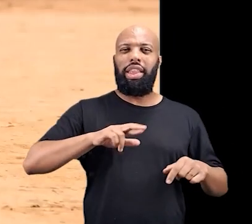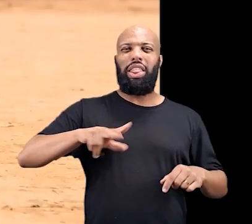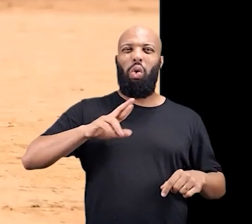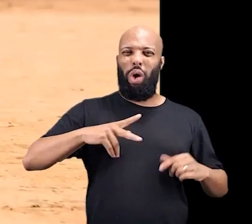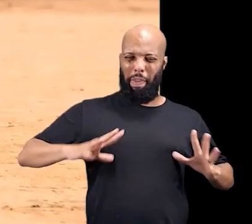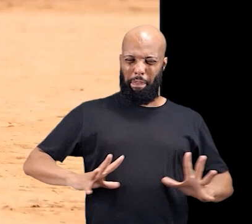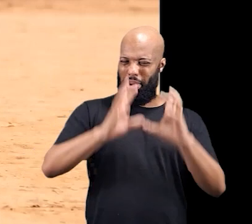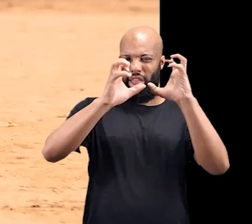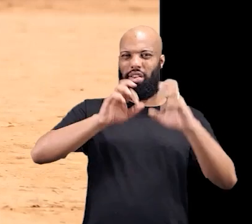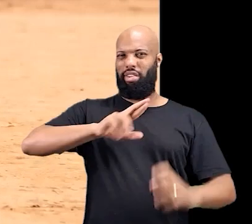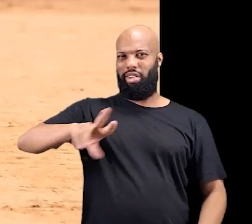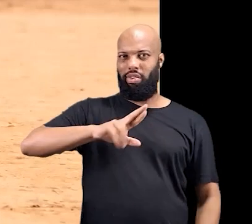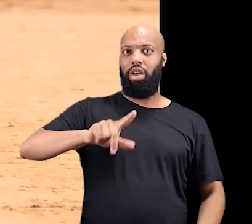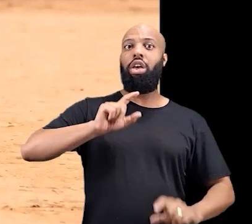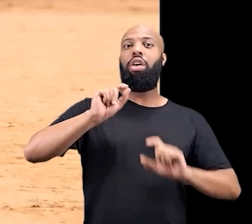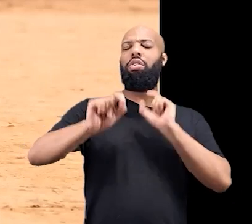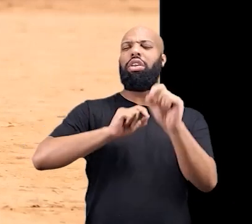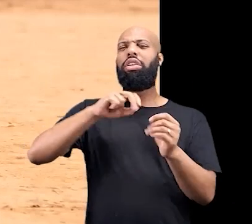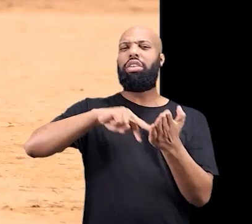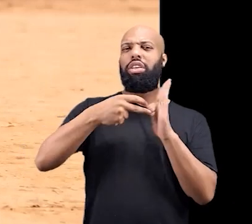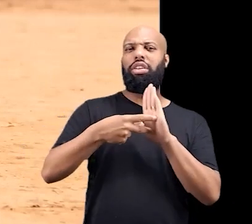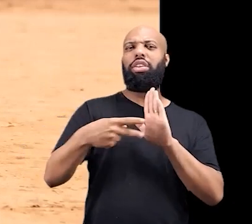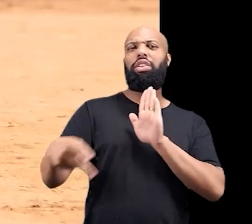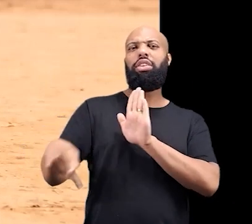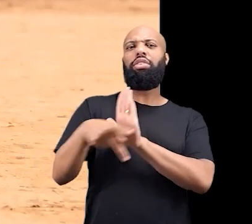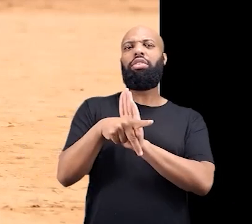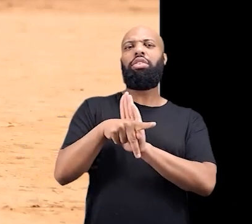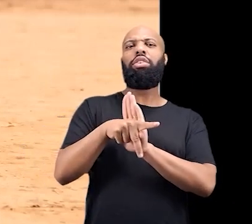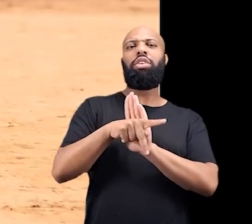assim, mas não de guerra entre eles,